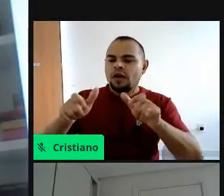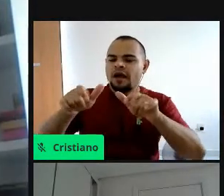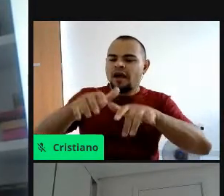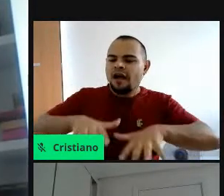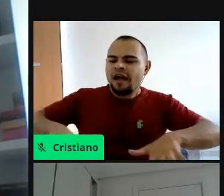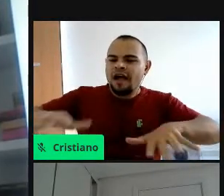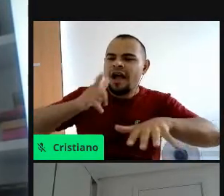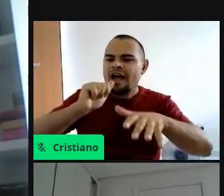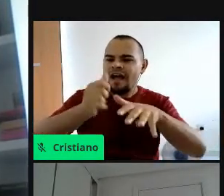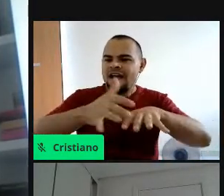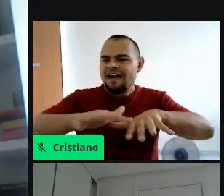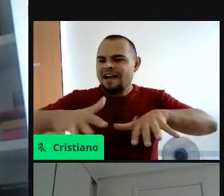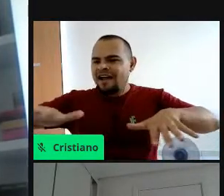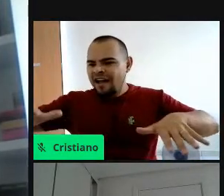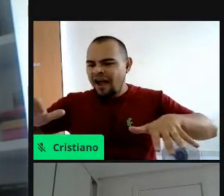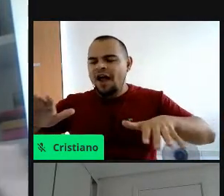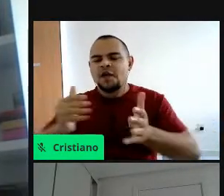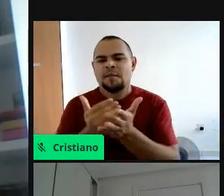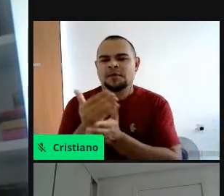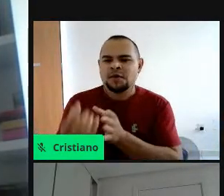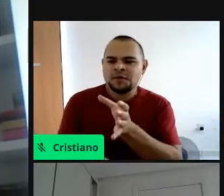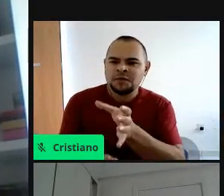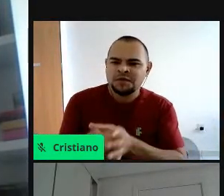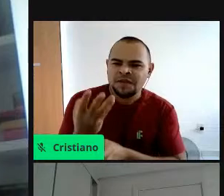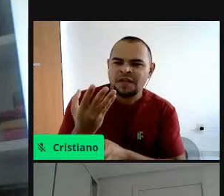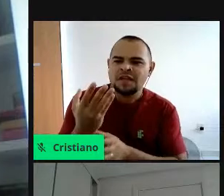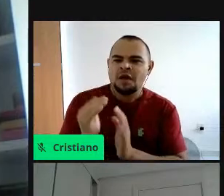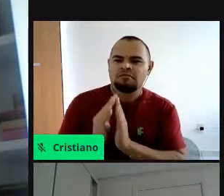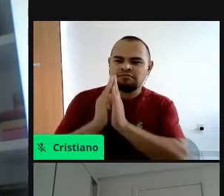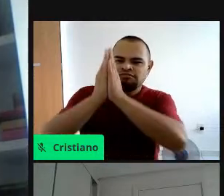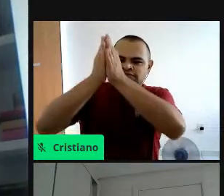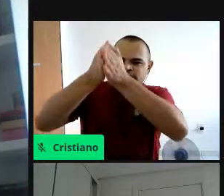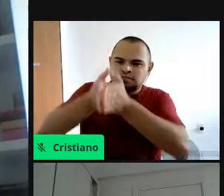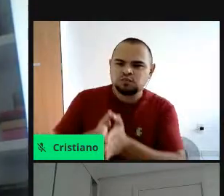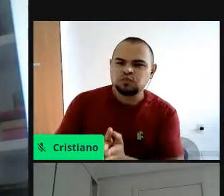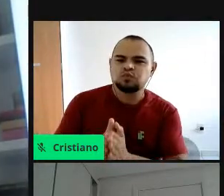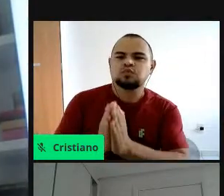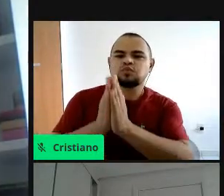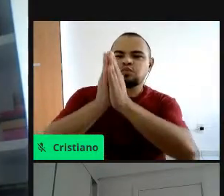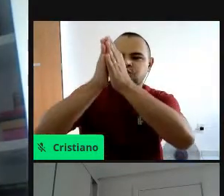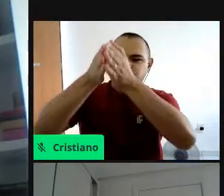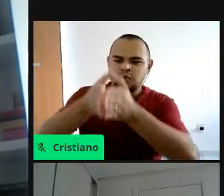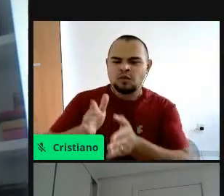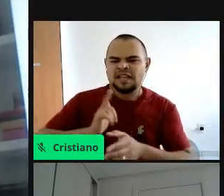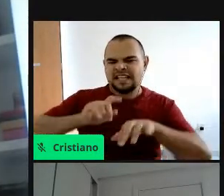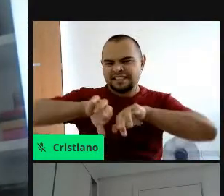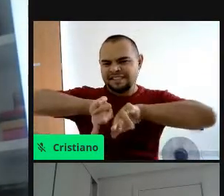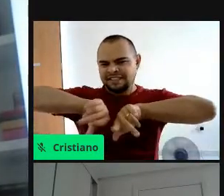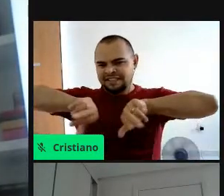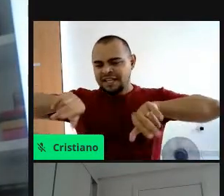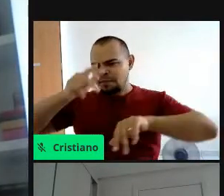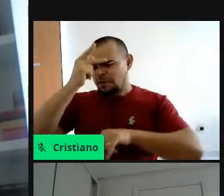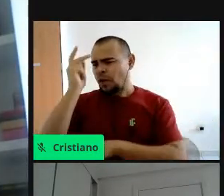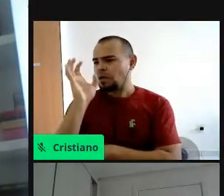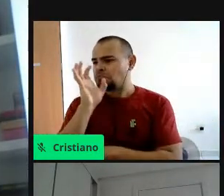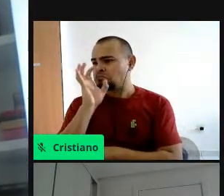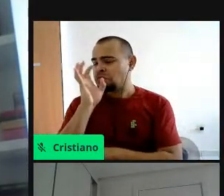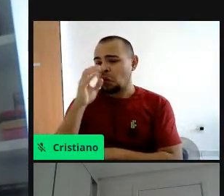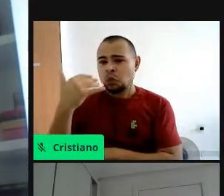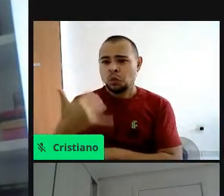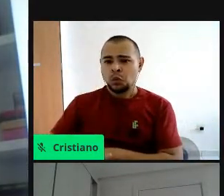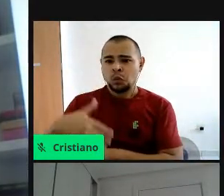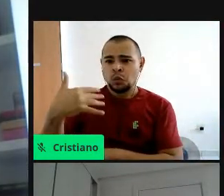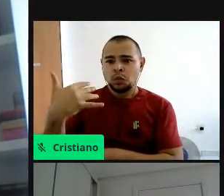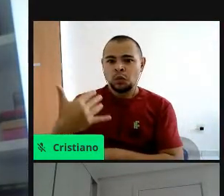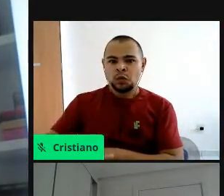esse período de isolamento social, da maior parte da população, e as pessoas podem, é, observar esses golfinhos,